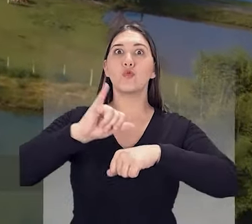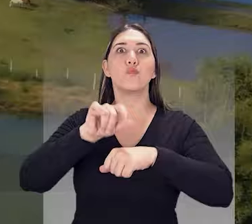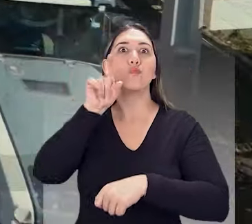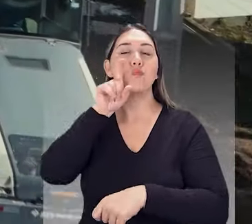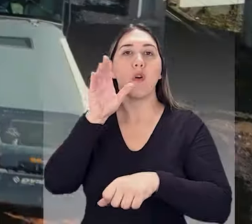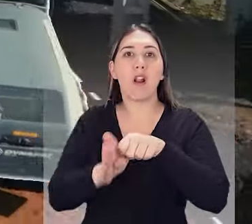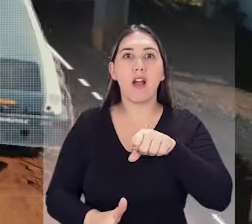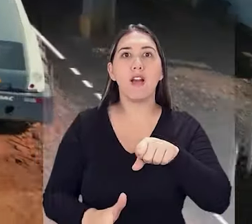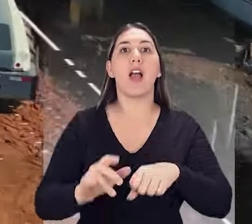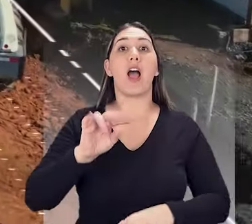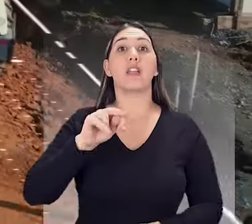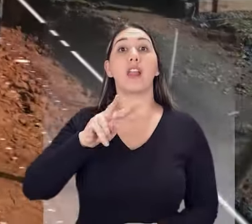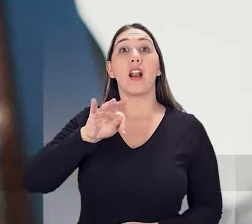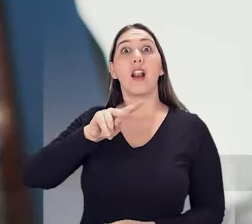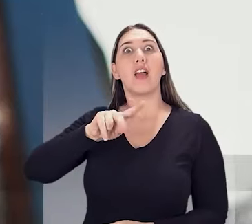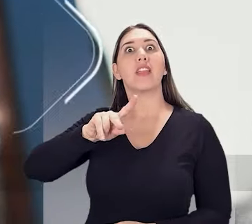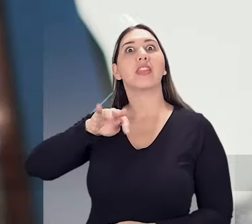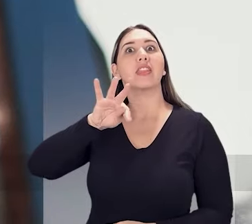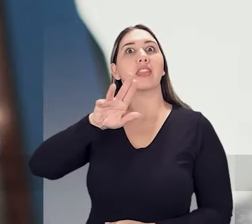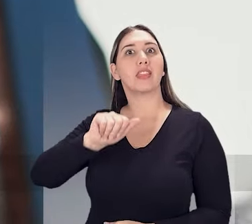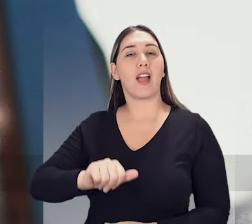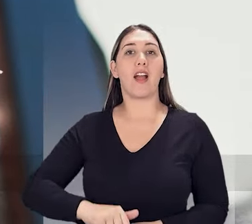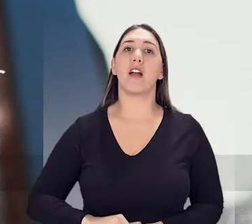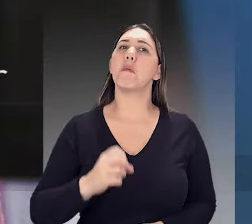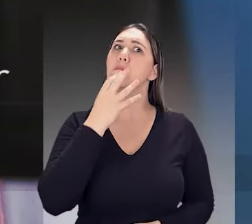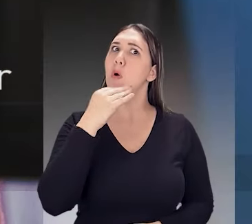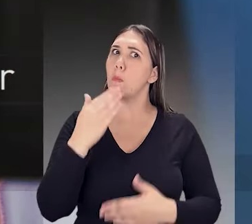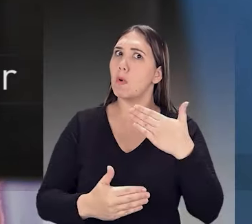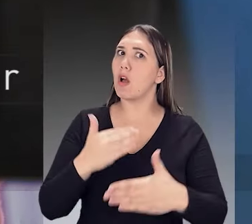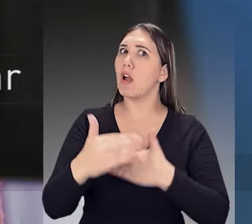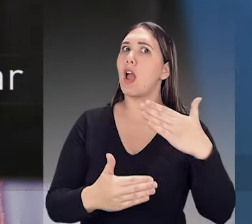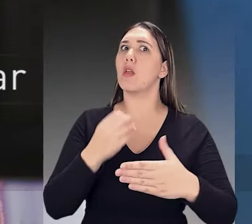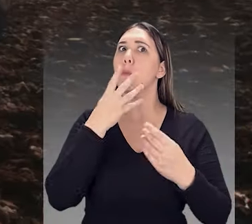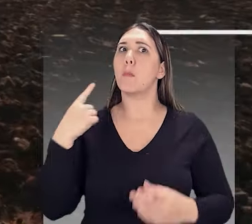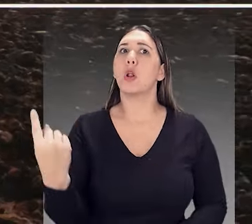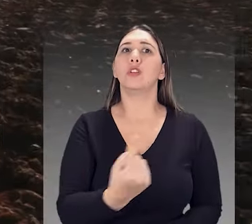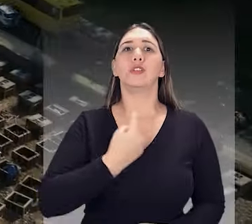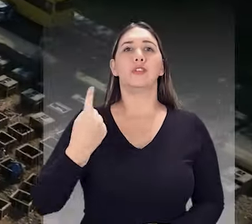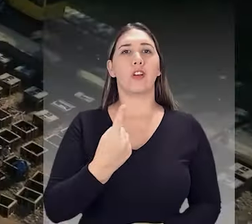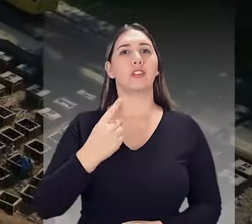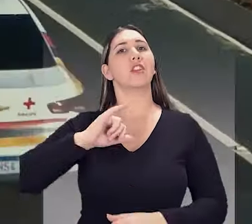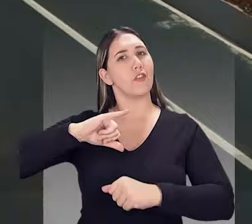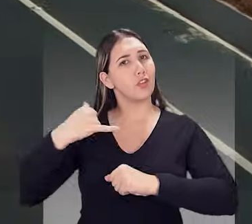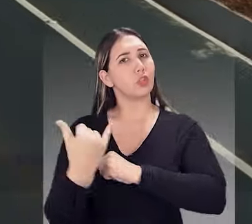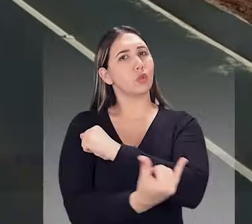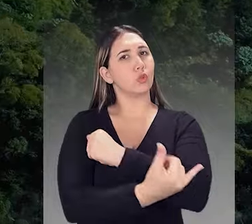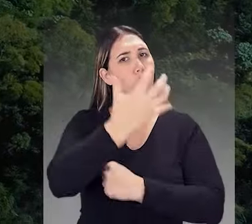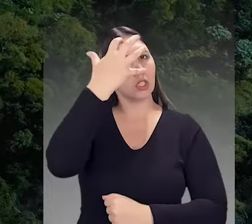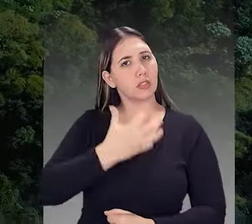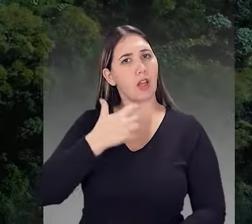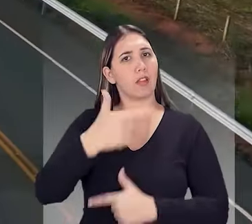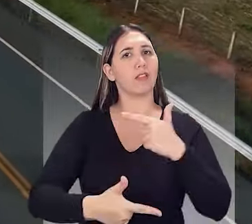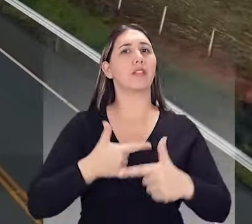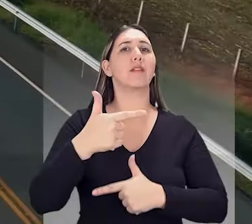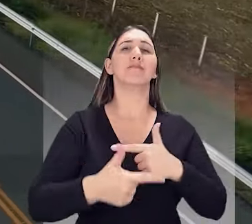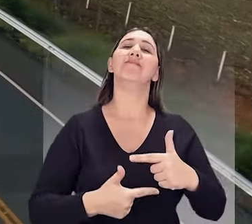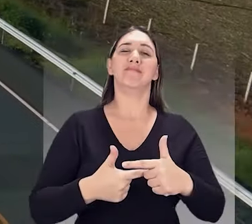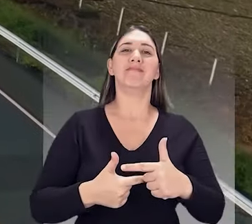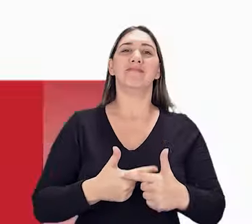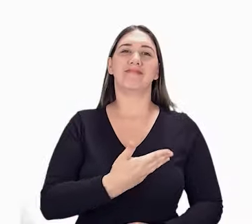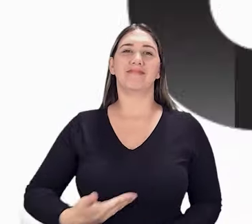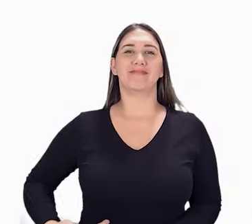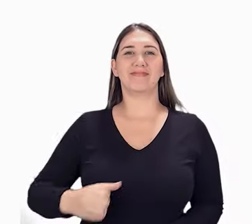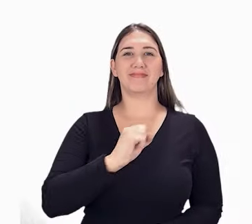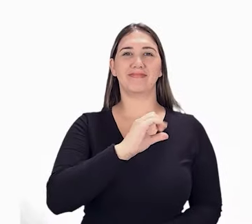e Atalanta já começaram. Uma estrada boa é o progresso, né? Bem melhor pra todo mundo, né? Isso é levar nossa infraestrutura a sério.